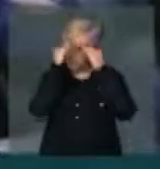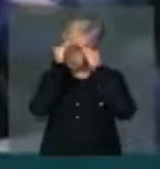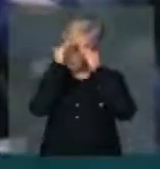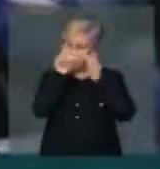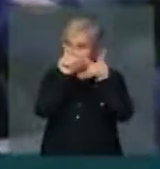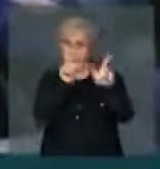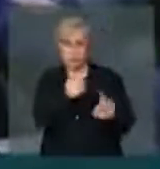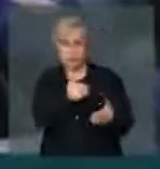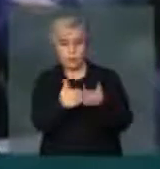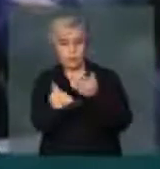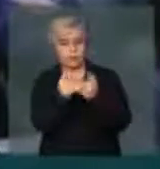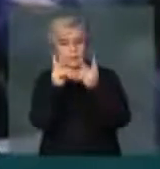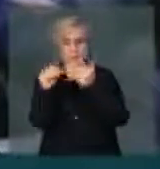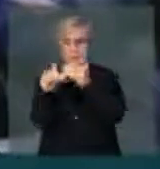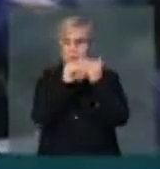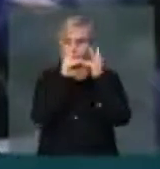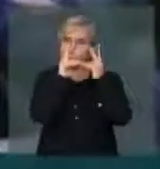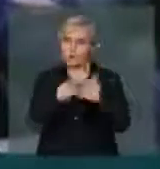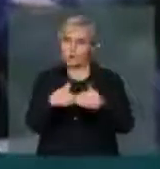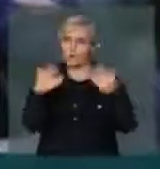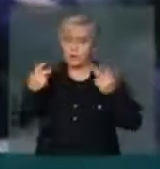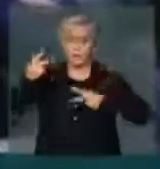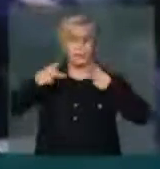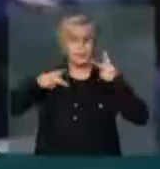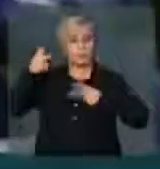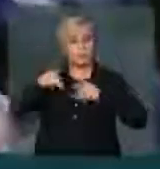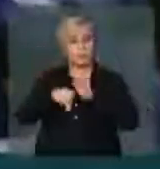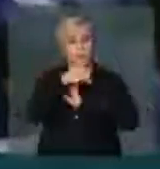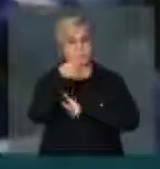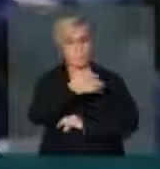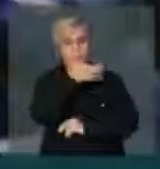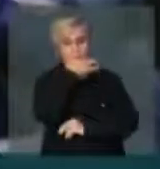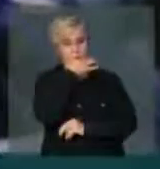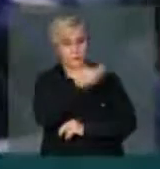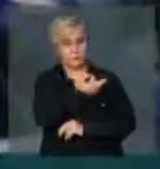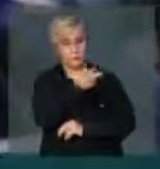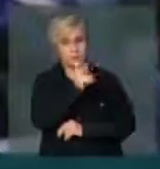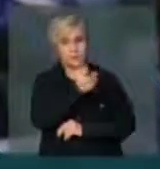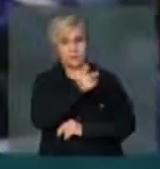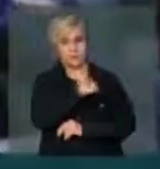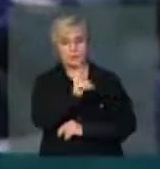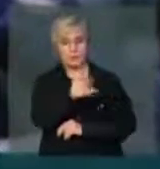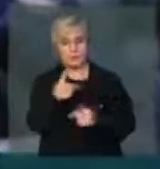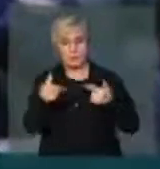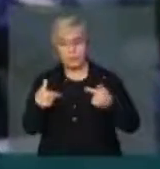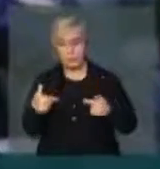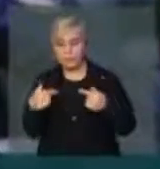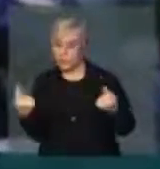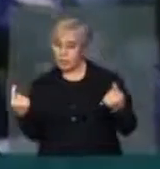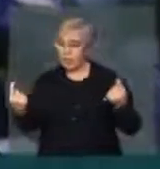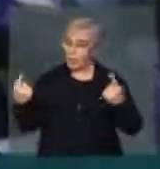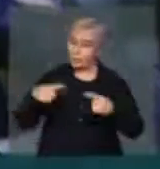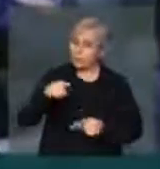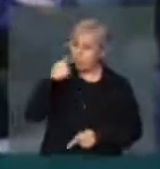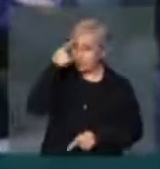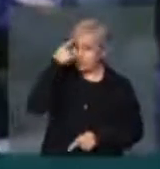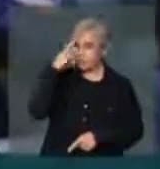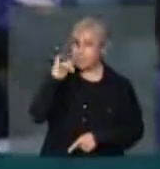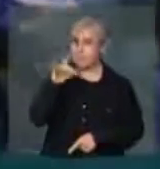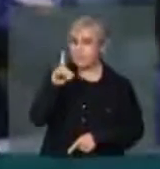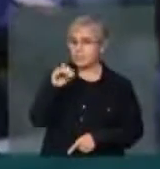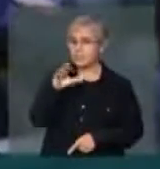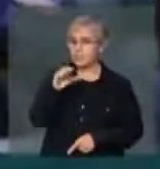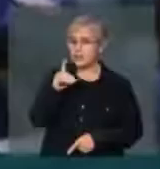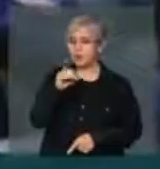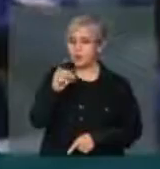humano. Ideologicamente e politicamente, as posições dele sempre foram de combate ideológico, político, à